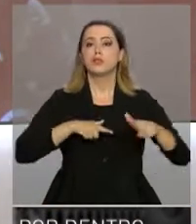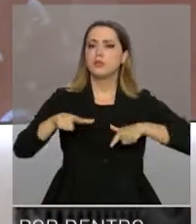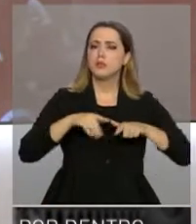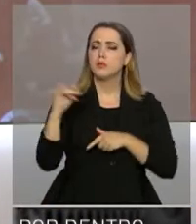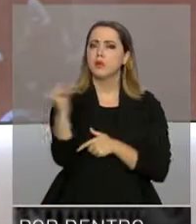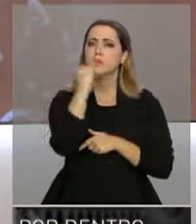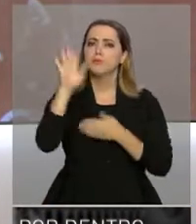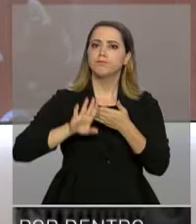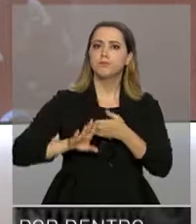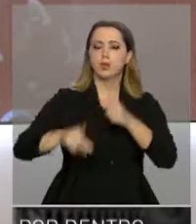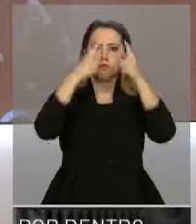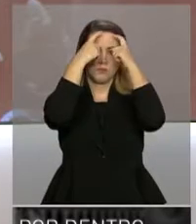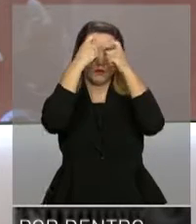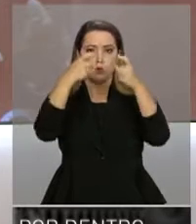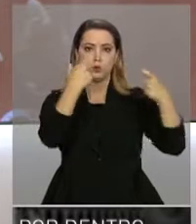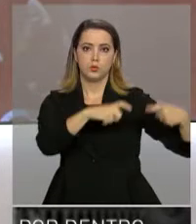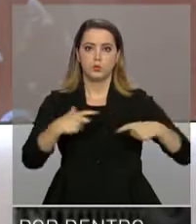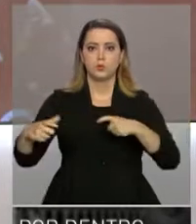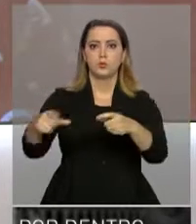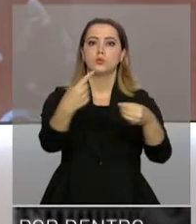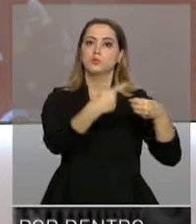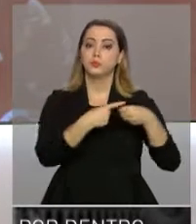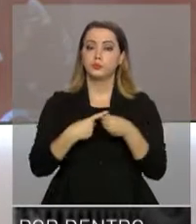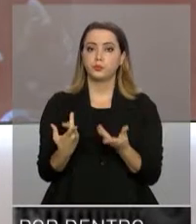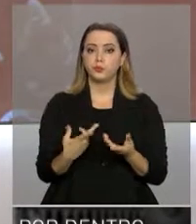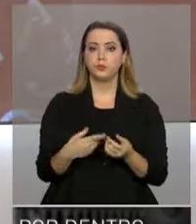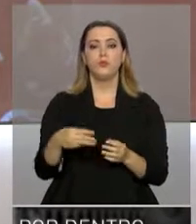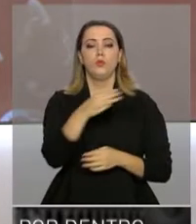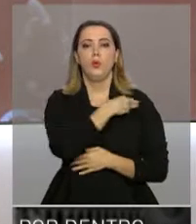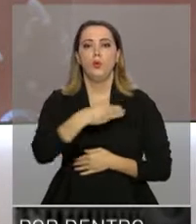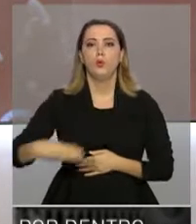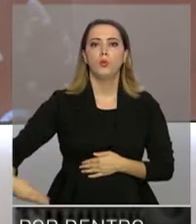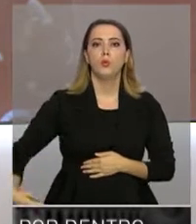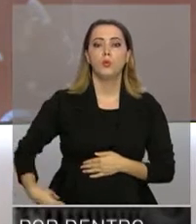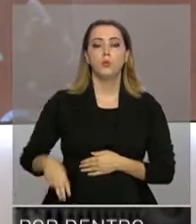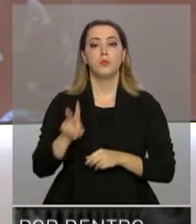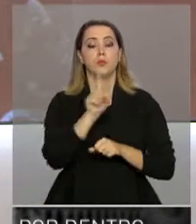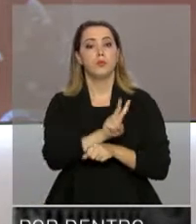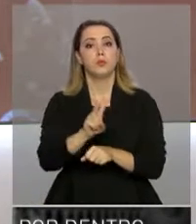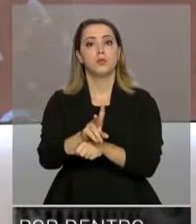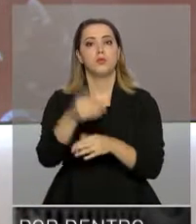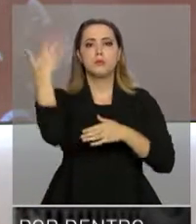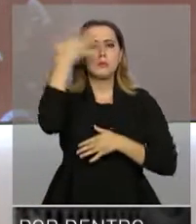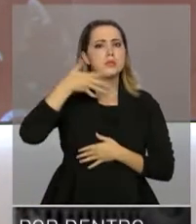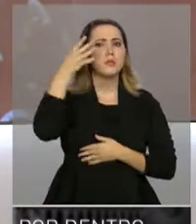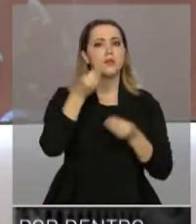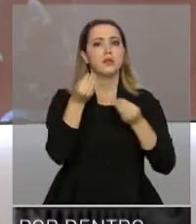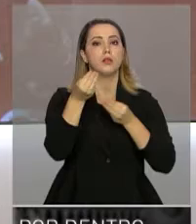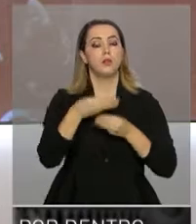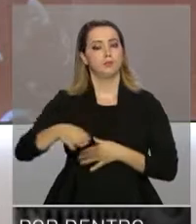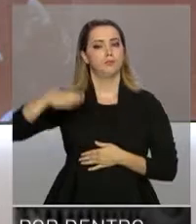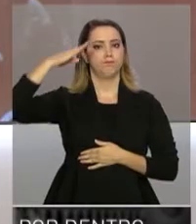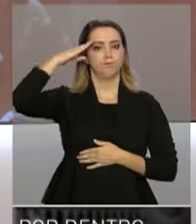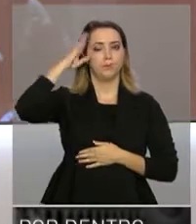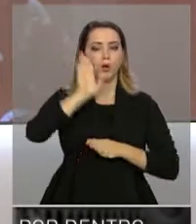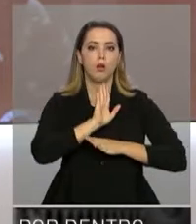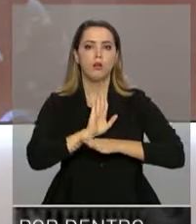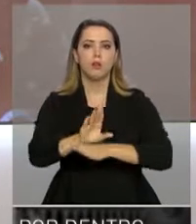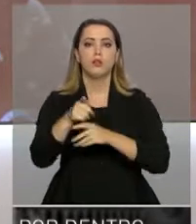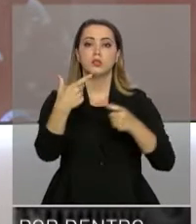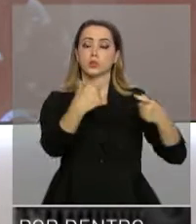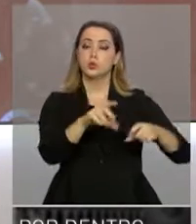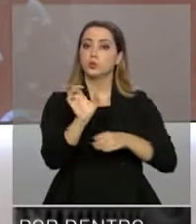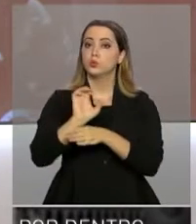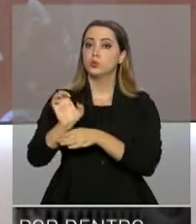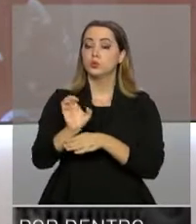combate à violência nos grandes centros urbanos. O ministro Raul Jungmann explica como as Forças Armadas auxiliam os